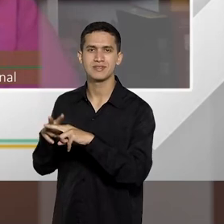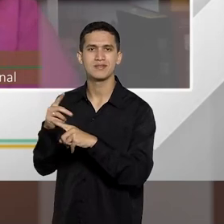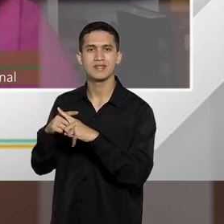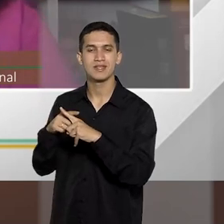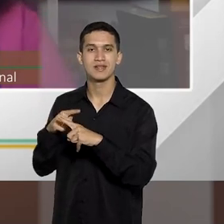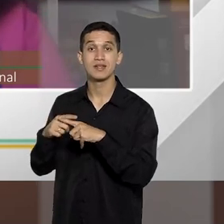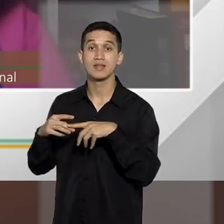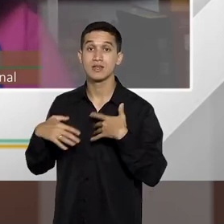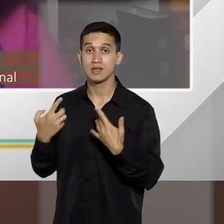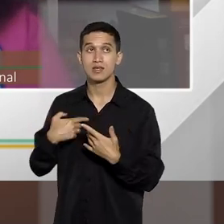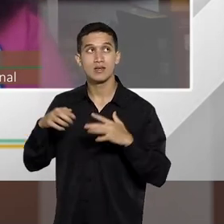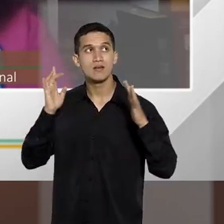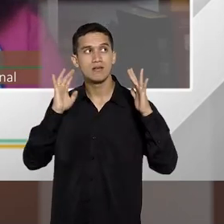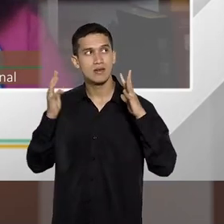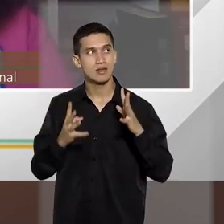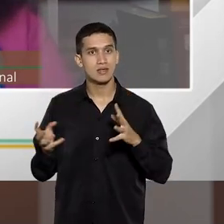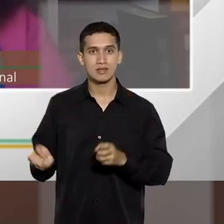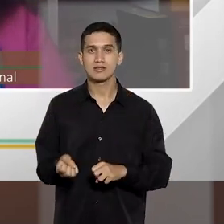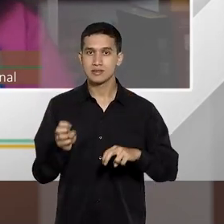interpretação tem que ser restritiva,